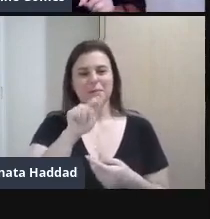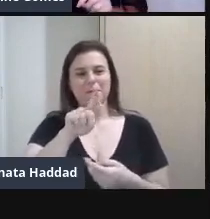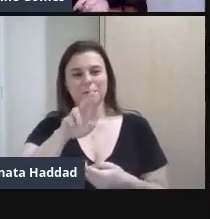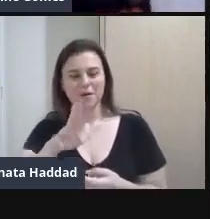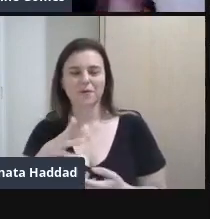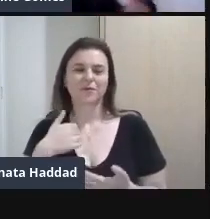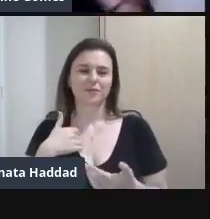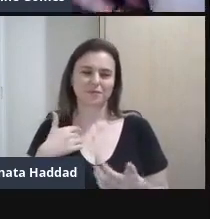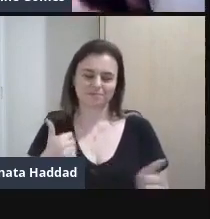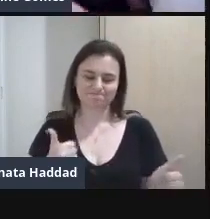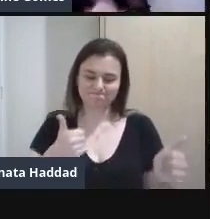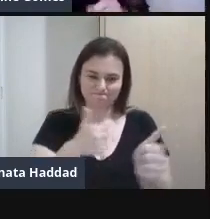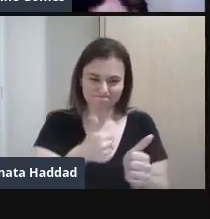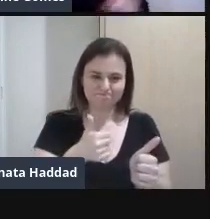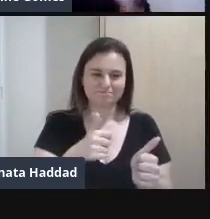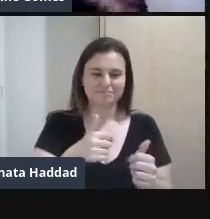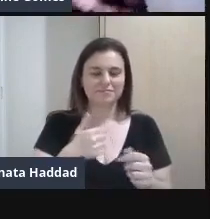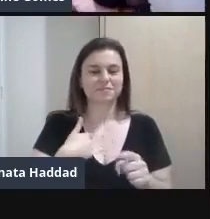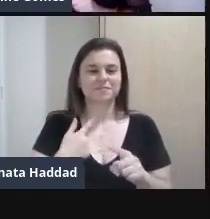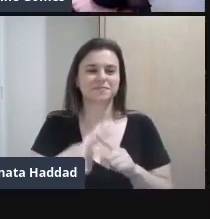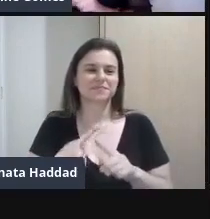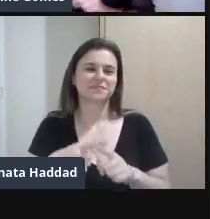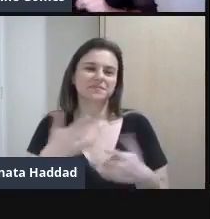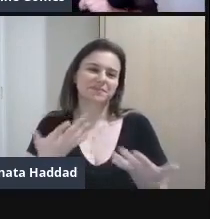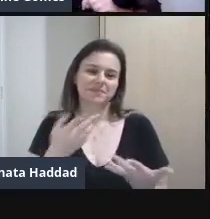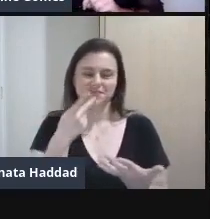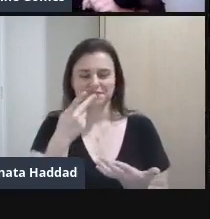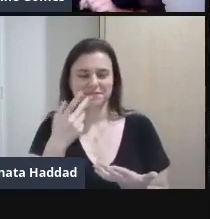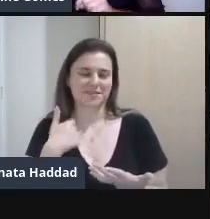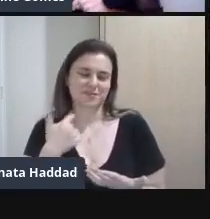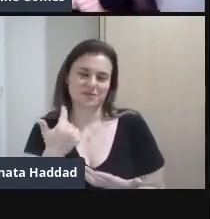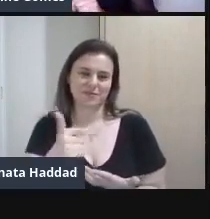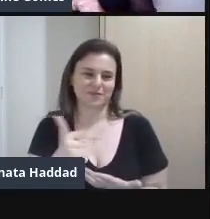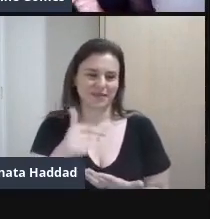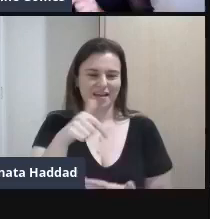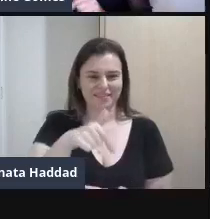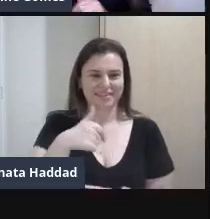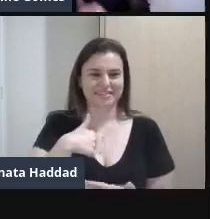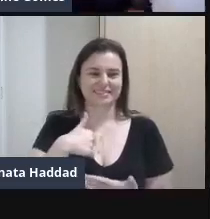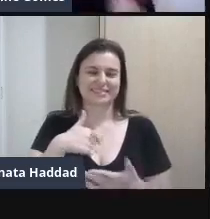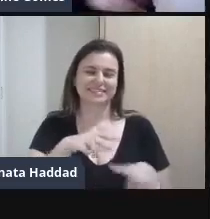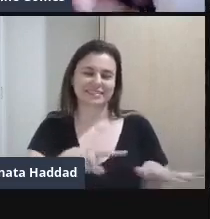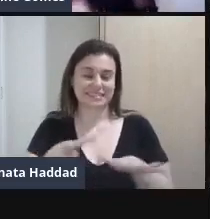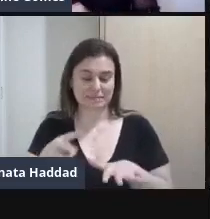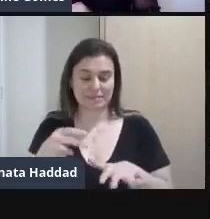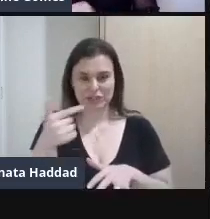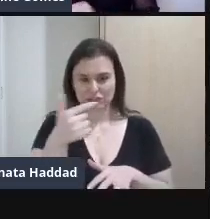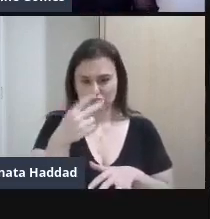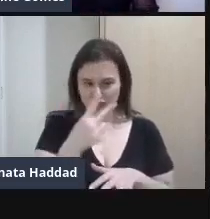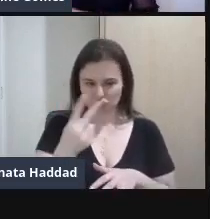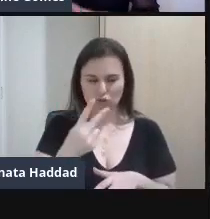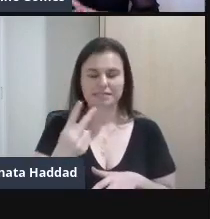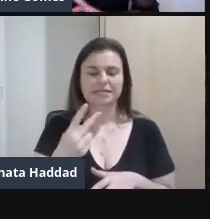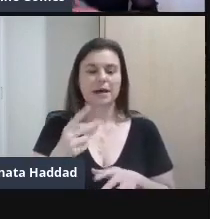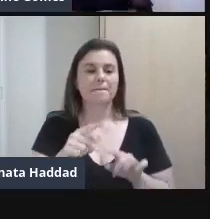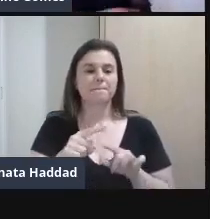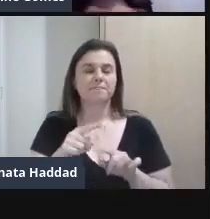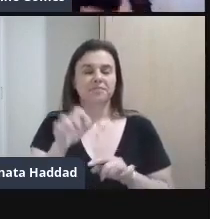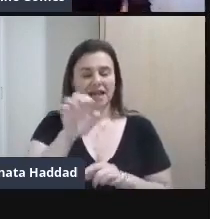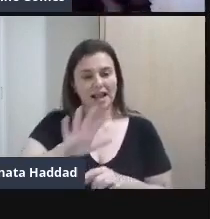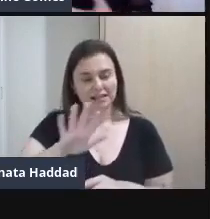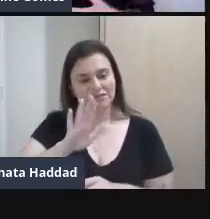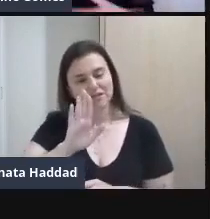Tarsila do Amaral Como eu falei pra vocês Ela não estava aqui Na Semana de Arte Moderna de 22 Ela estava na Europa